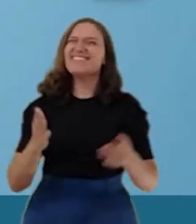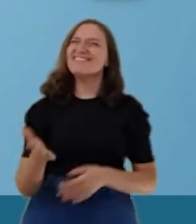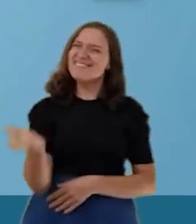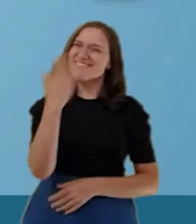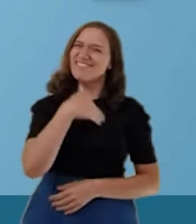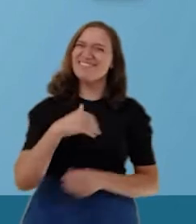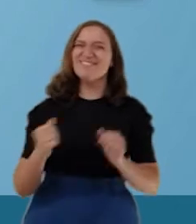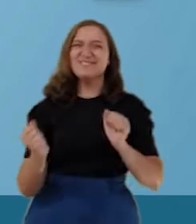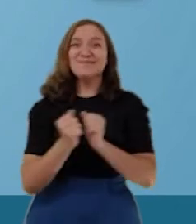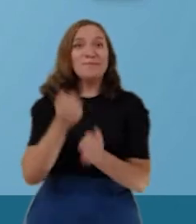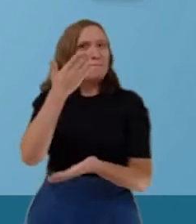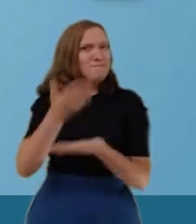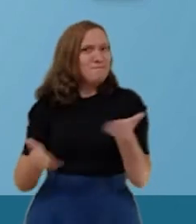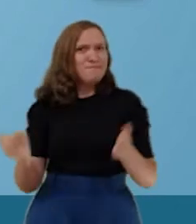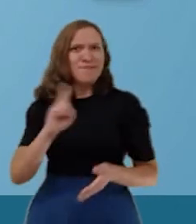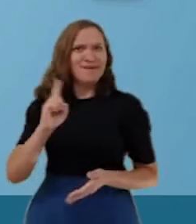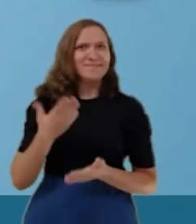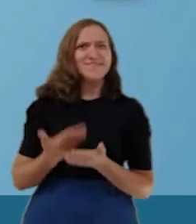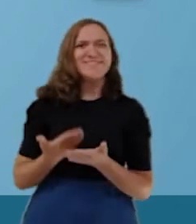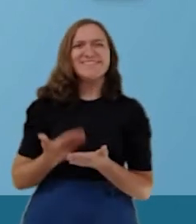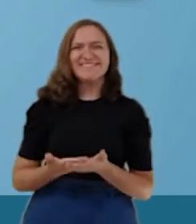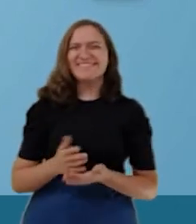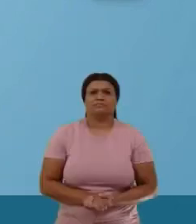comigo! Não perca uma aula!